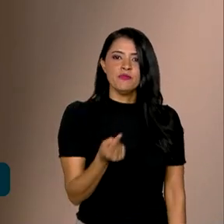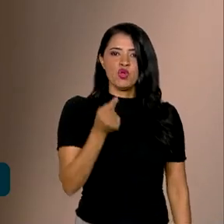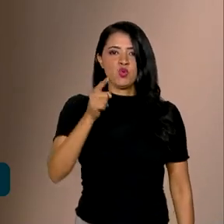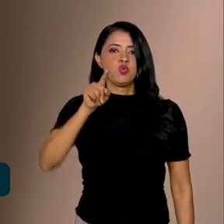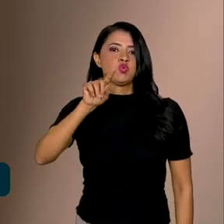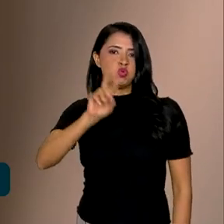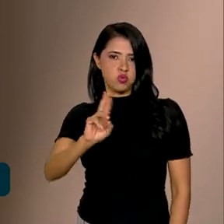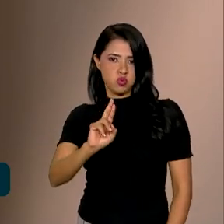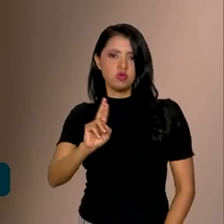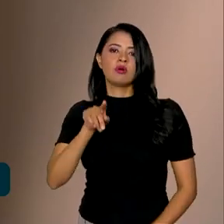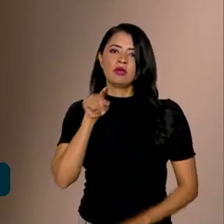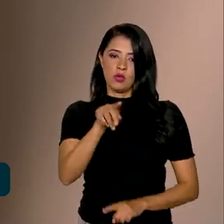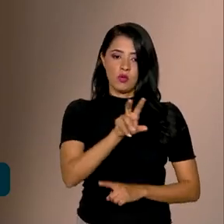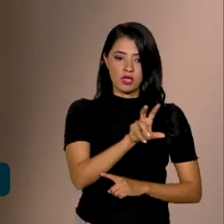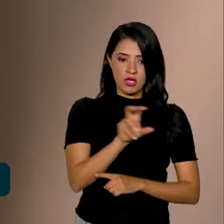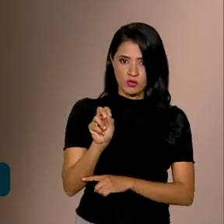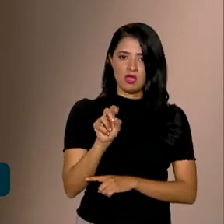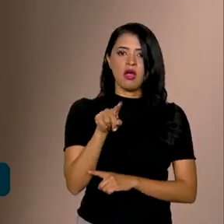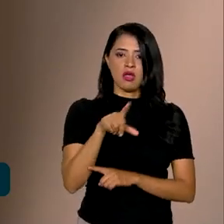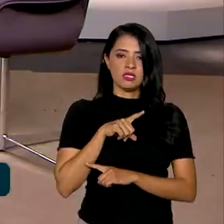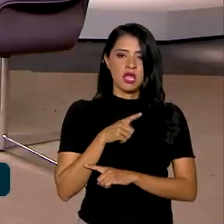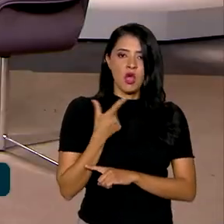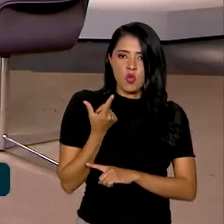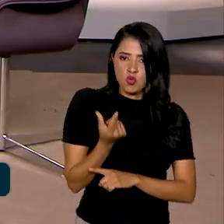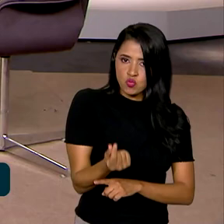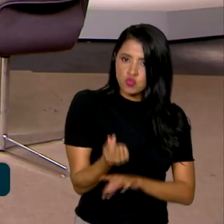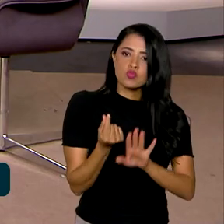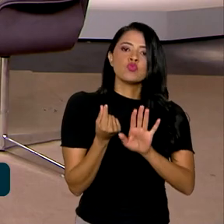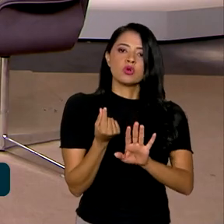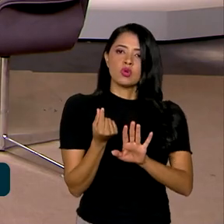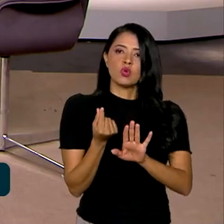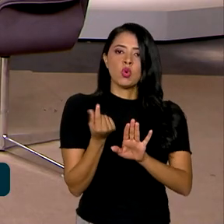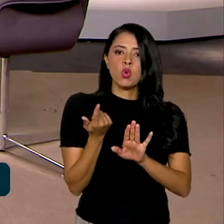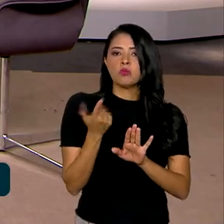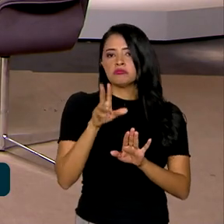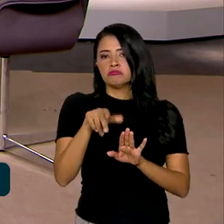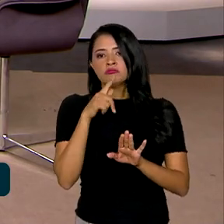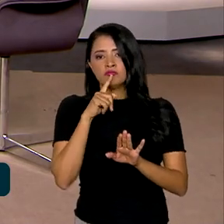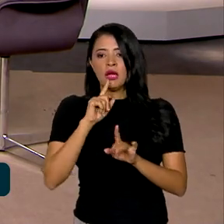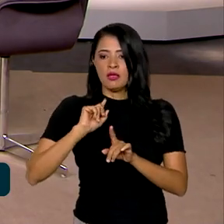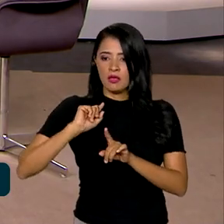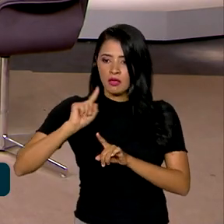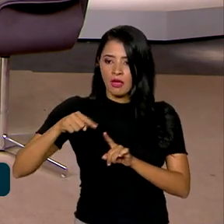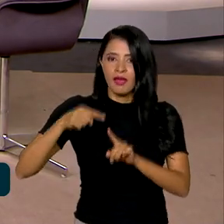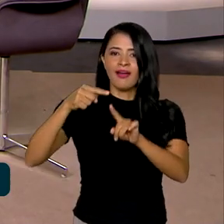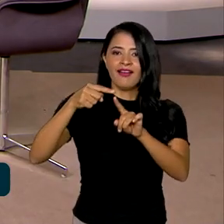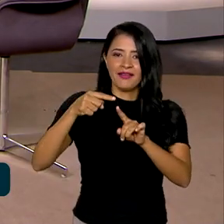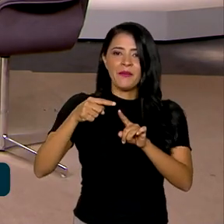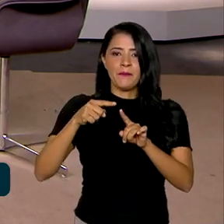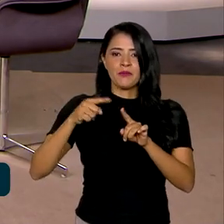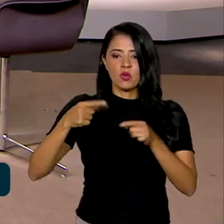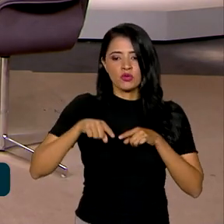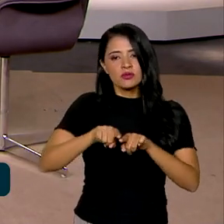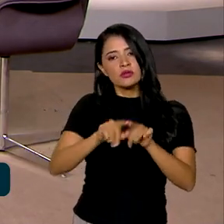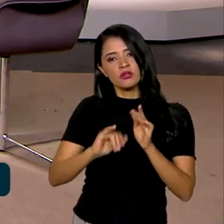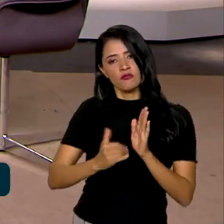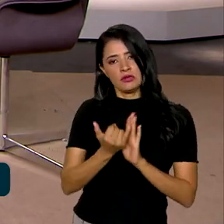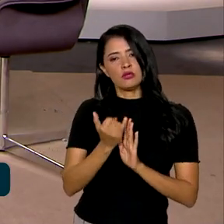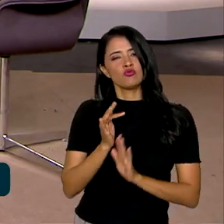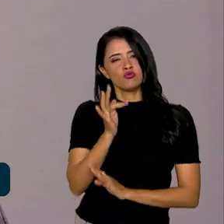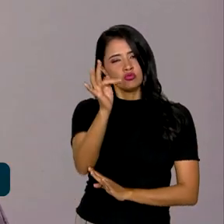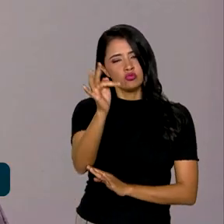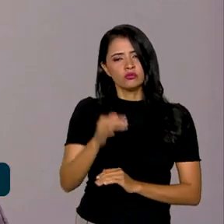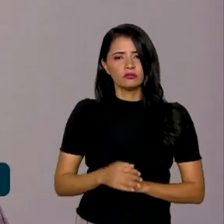Então, esses 500 reais é um valor que vai ser atualizado pela inflação lá na frente.